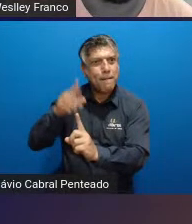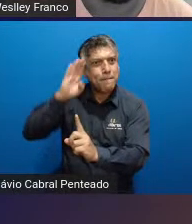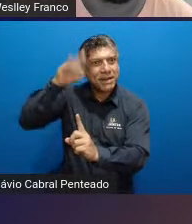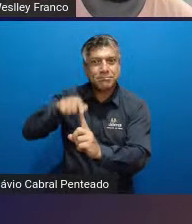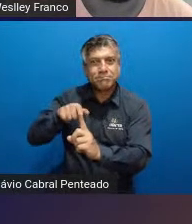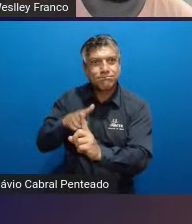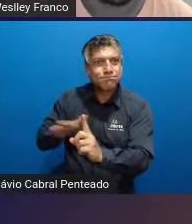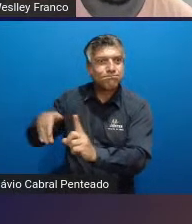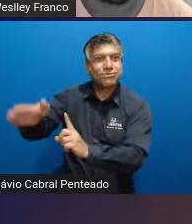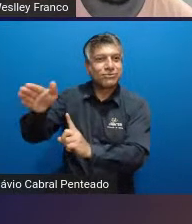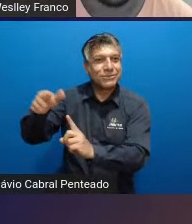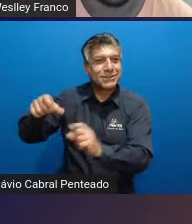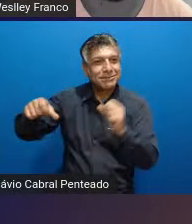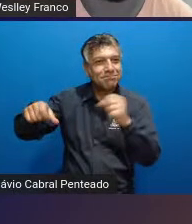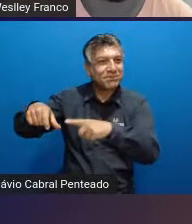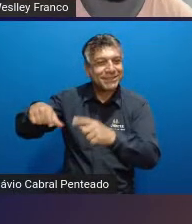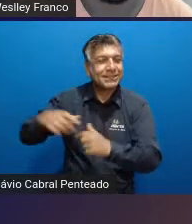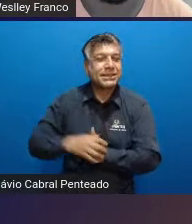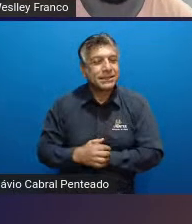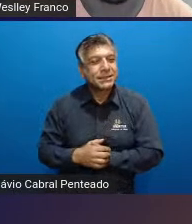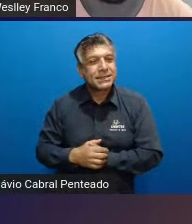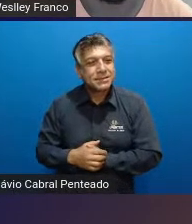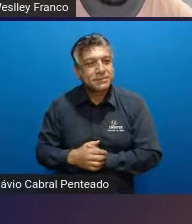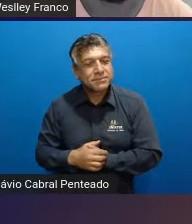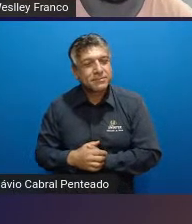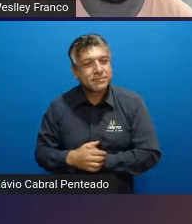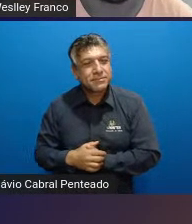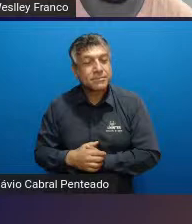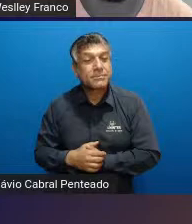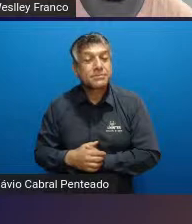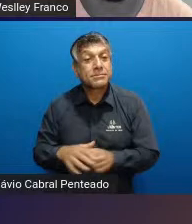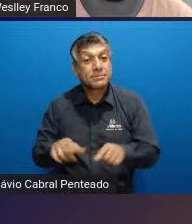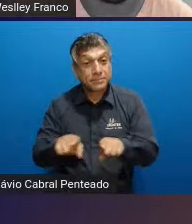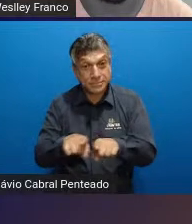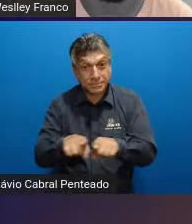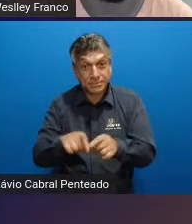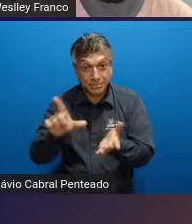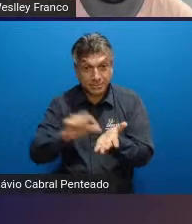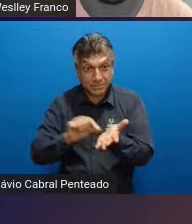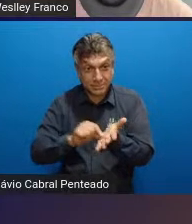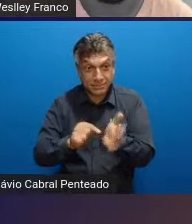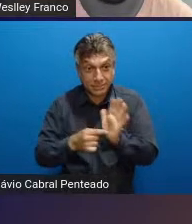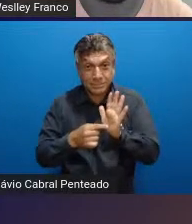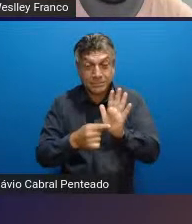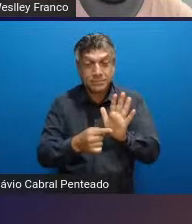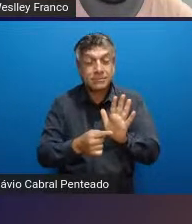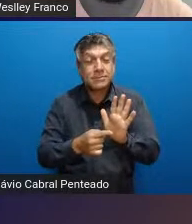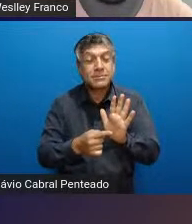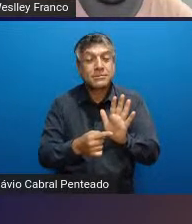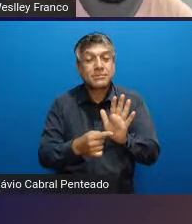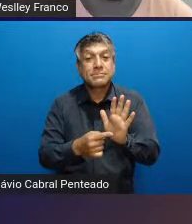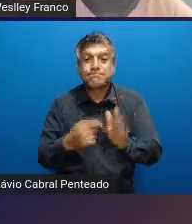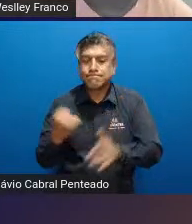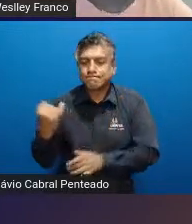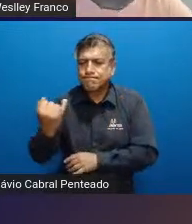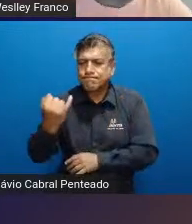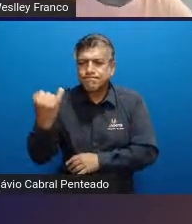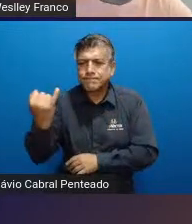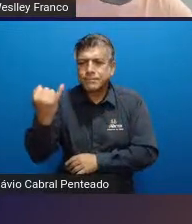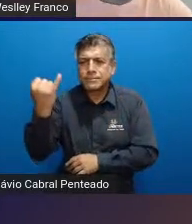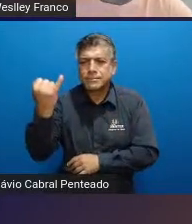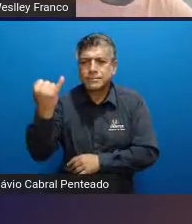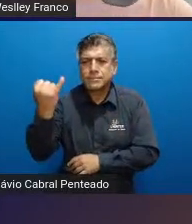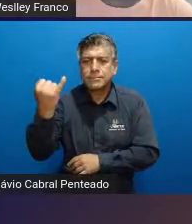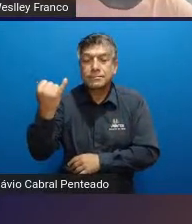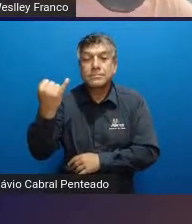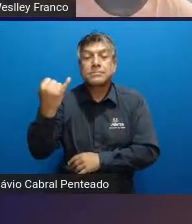vamos e também foi abordado aqui no artigo sobre a importância da